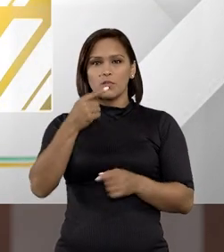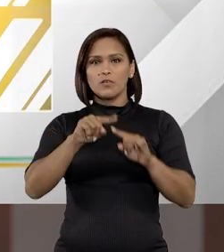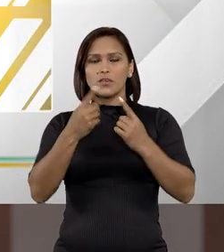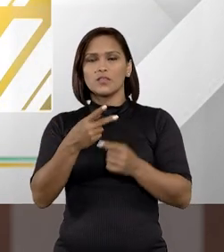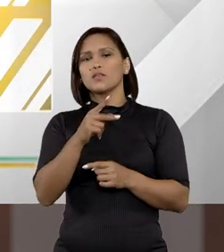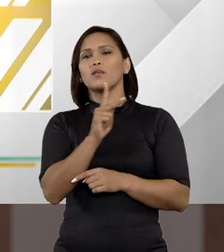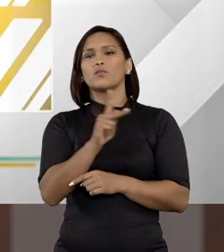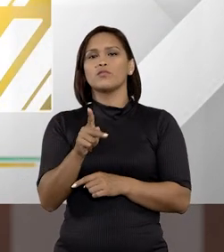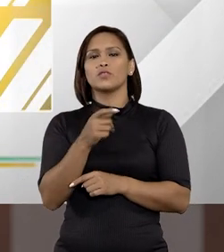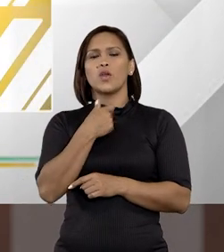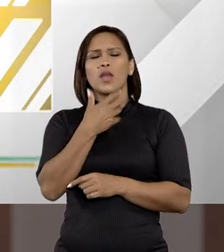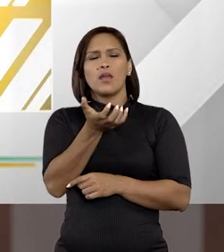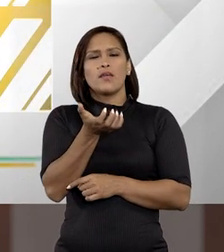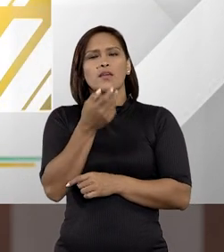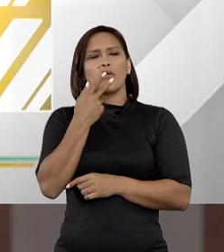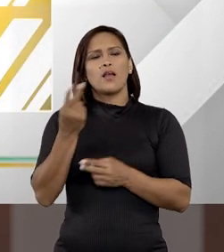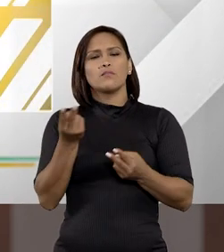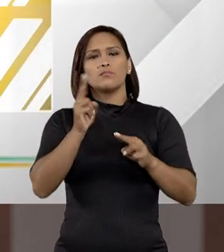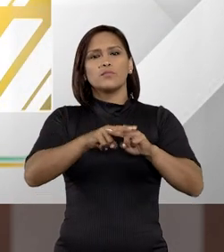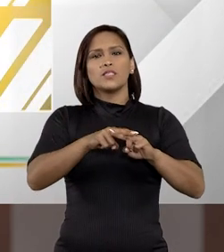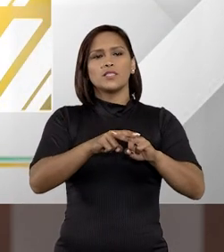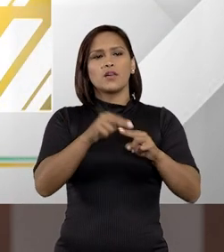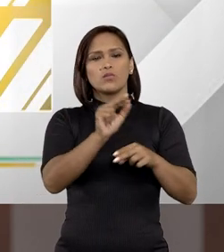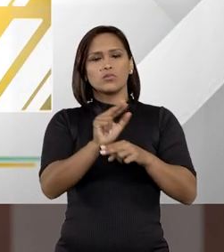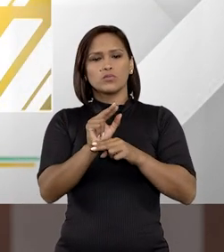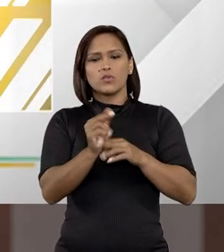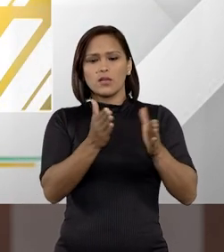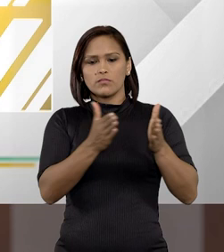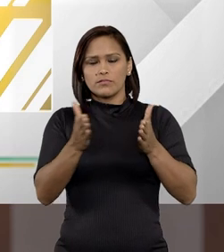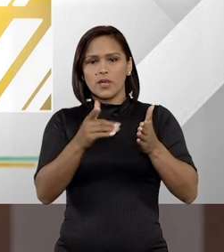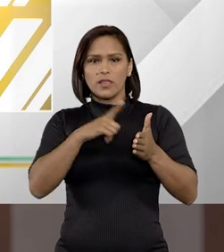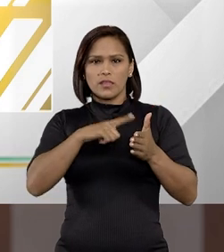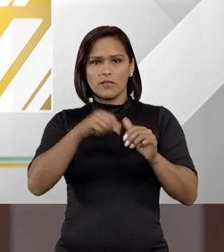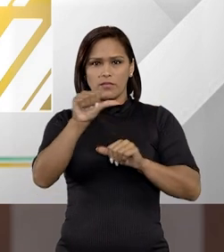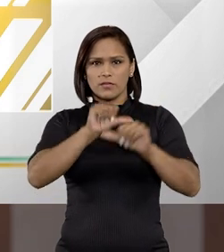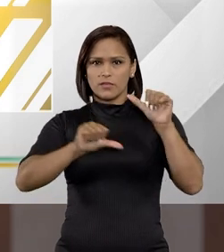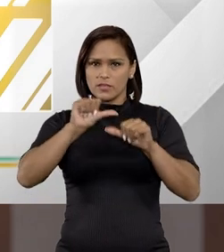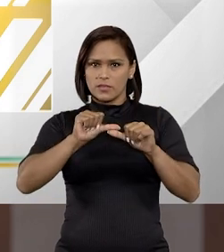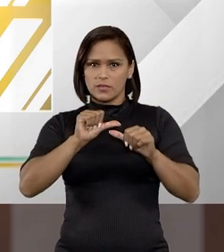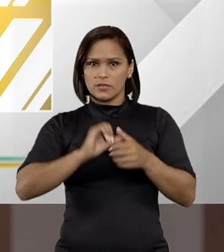Aproveitando então, professor Eduardo, eu queria saber, em relação à prisão preventiva, teve alguma alteração?